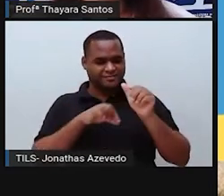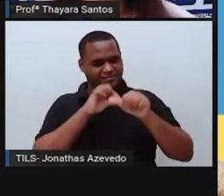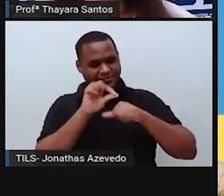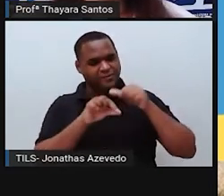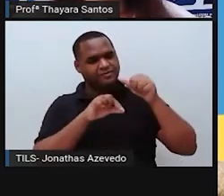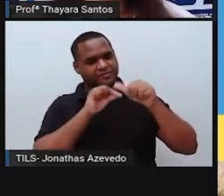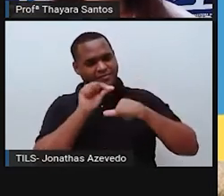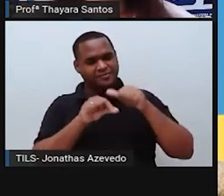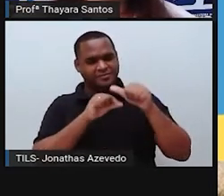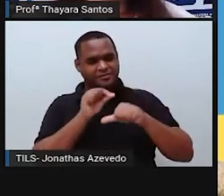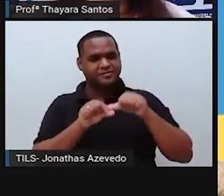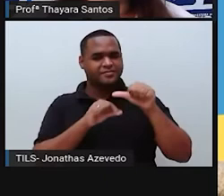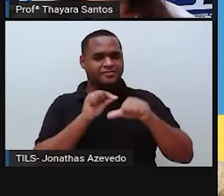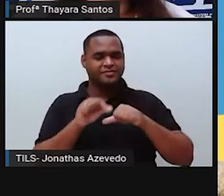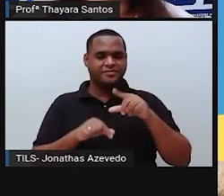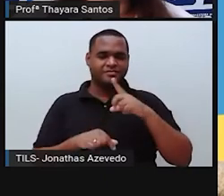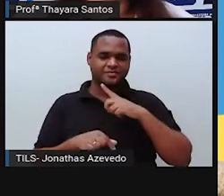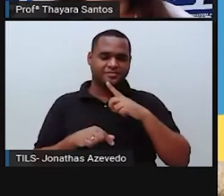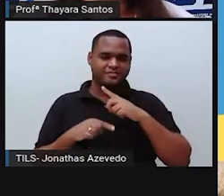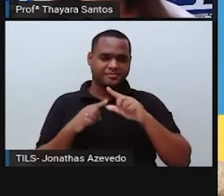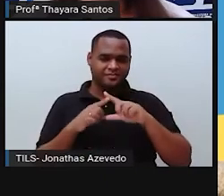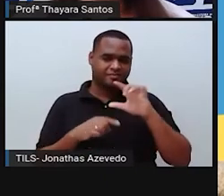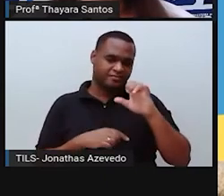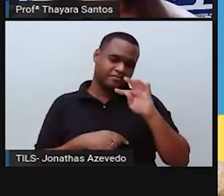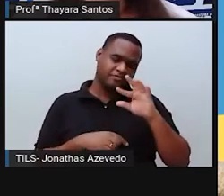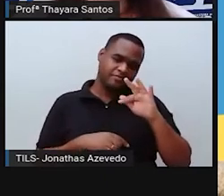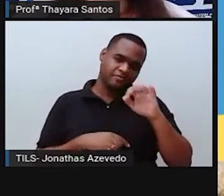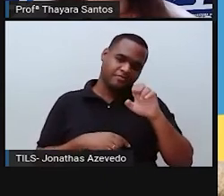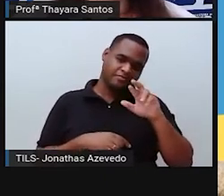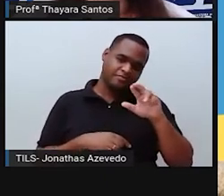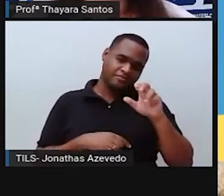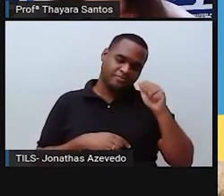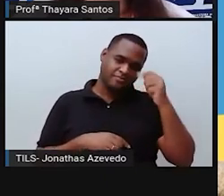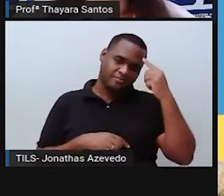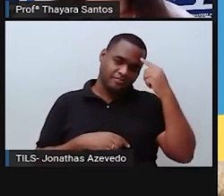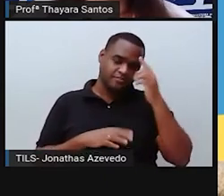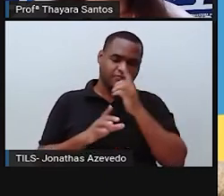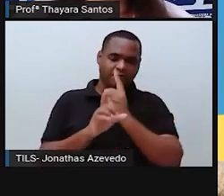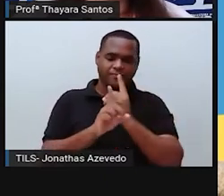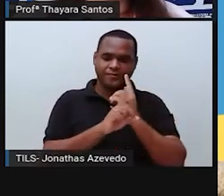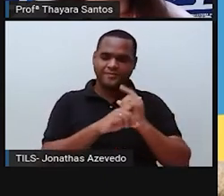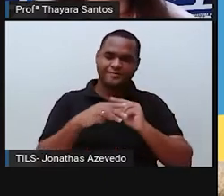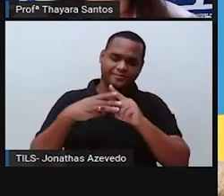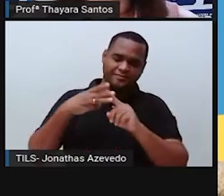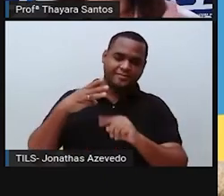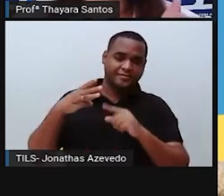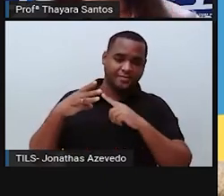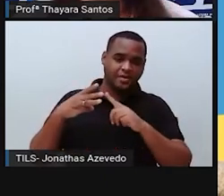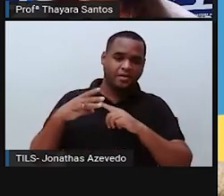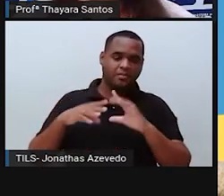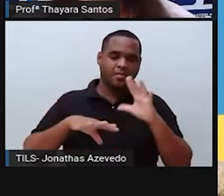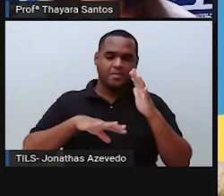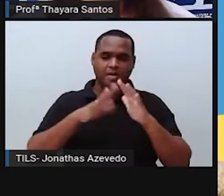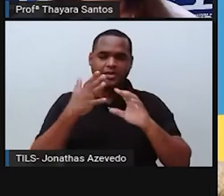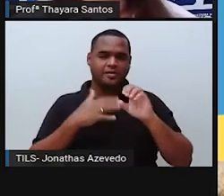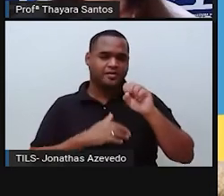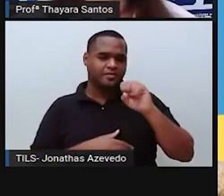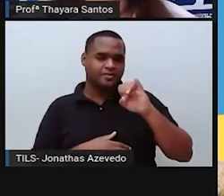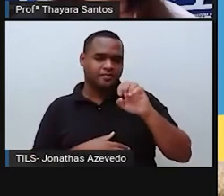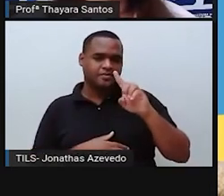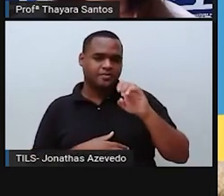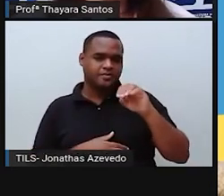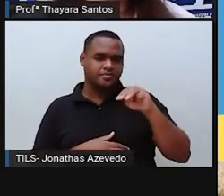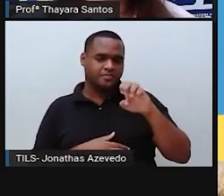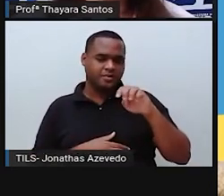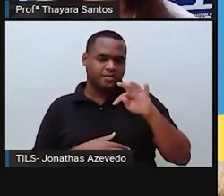o tempo inteiro. E é na litosfera que a gente encontra aqueles três tipos de rochas que existem. As rochas sedimentares, as